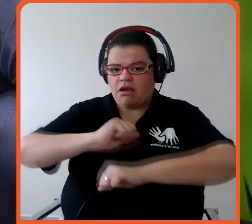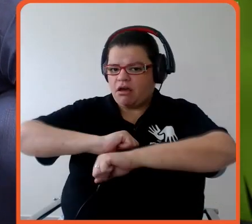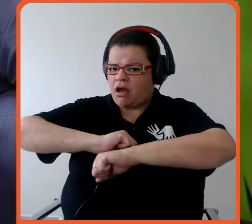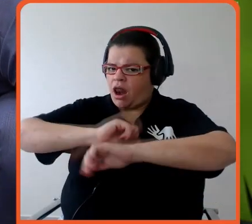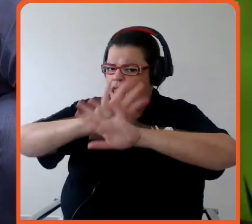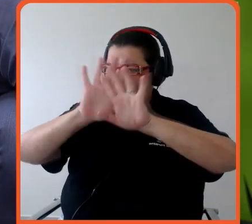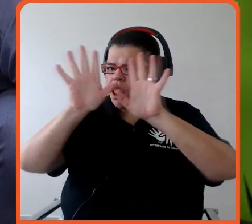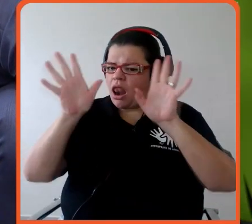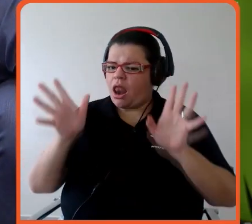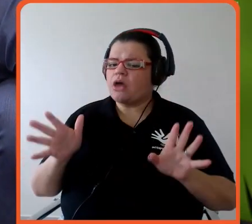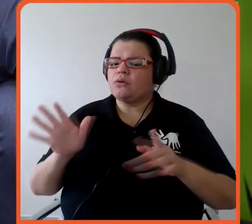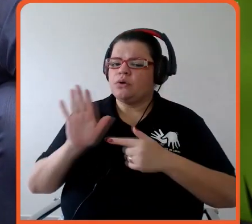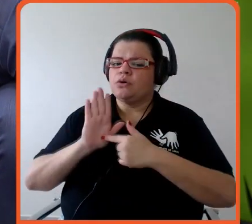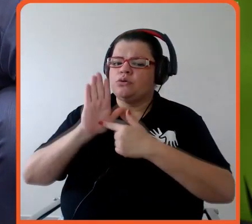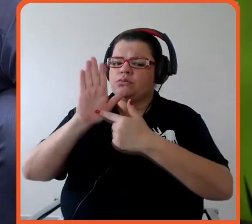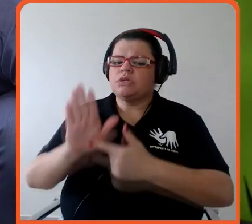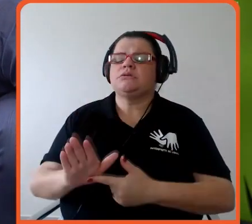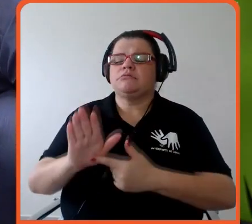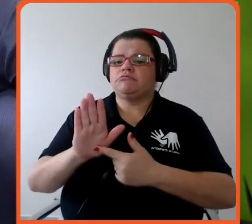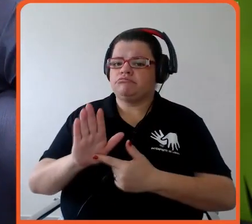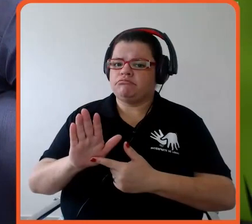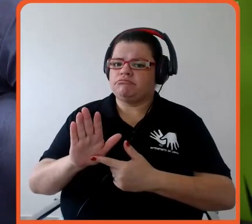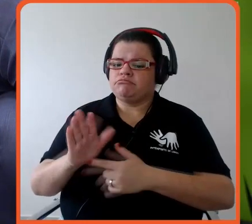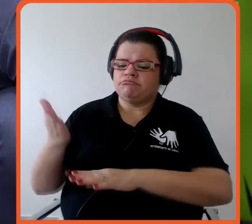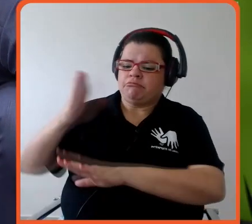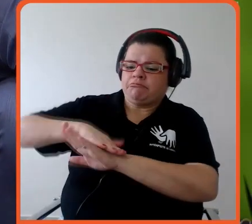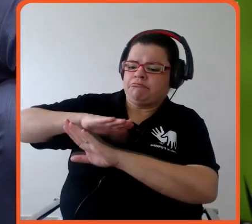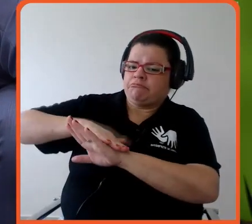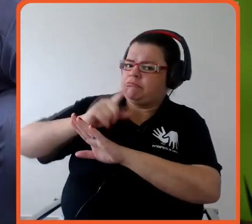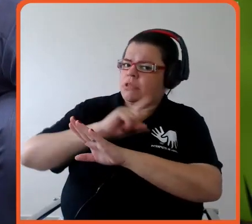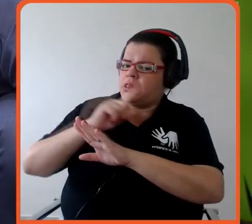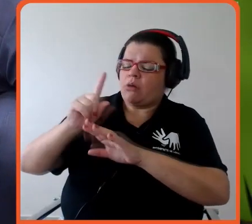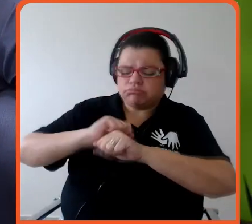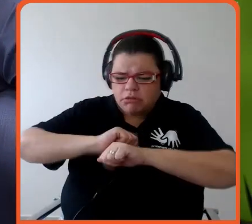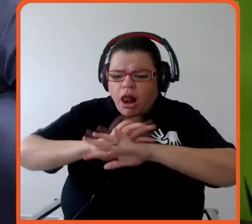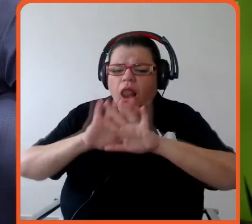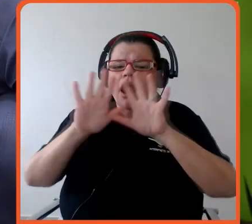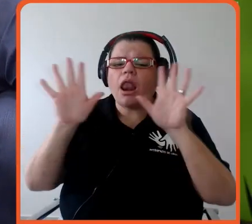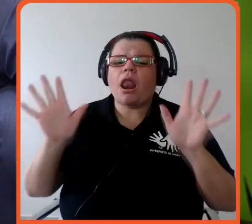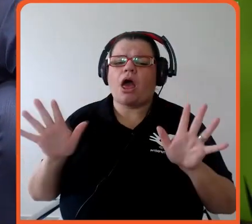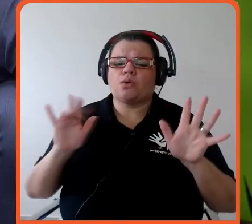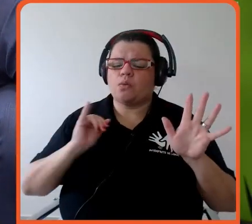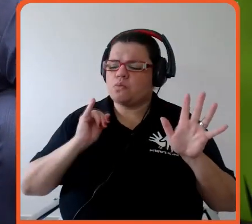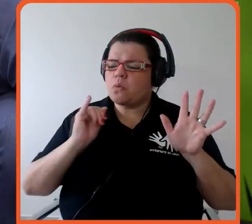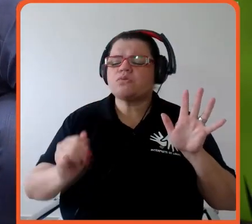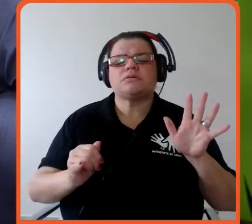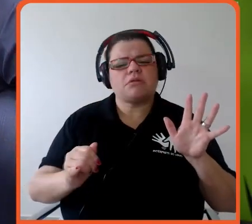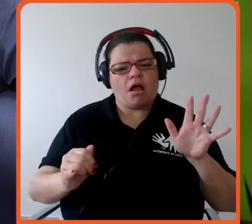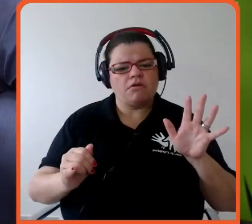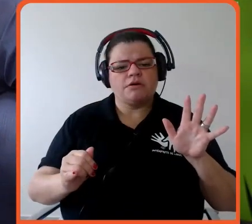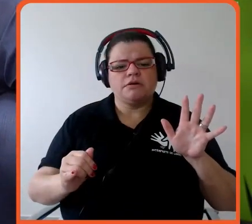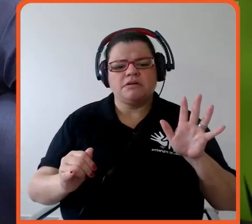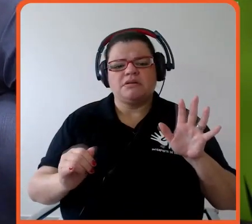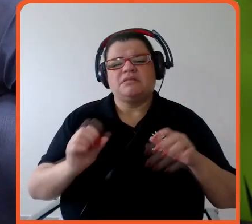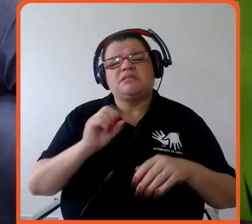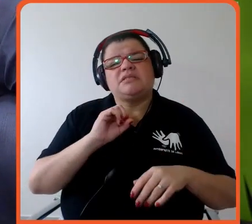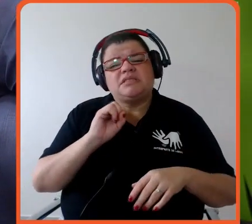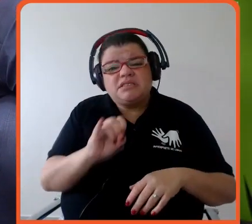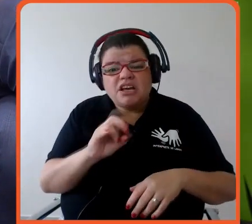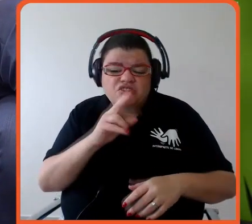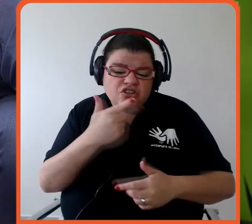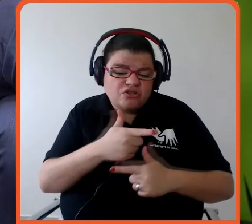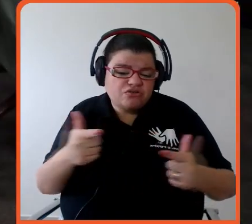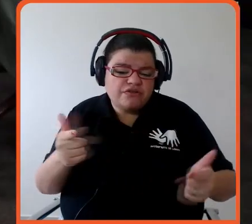demonstrado com transparência para eu poder mudar essa narrativa. Sem isso, a gente vai localizar no vazio. Ou seja, poderia